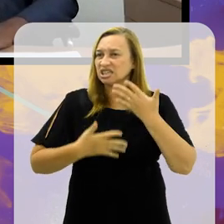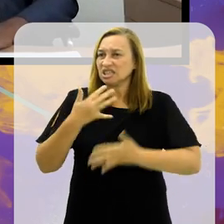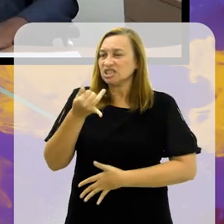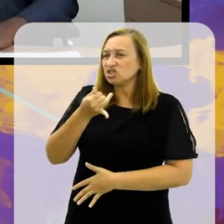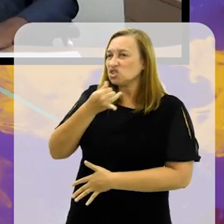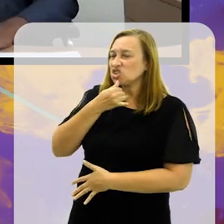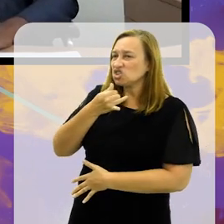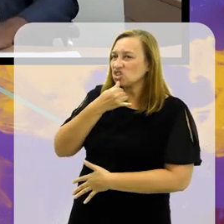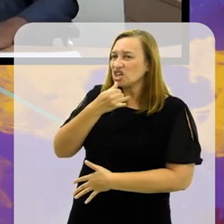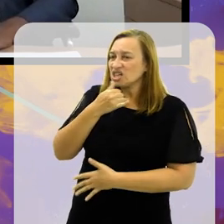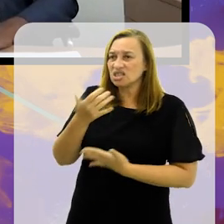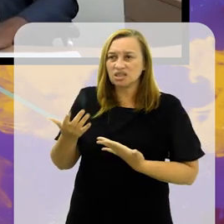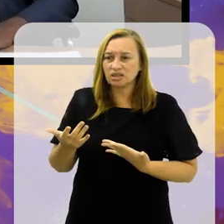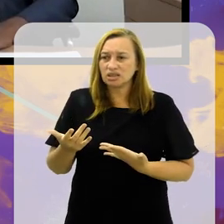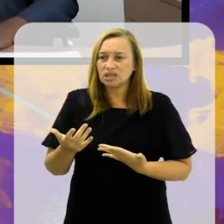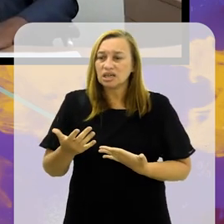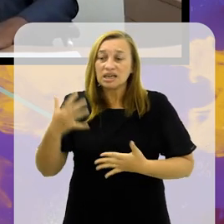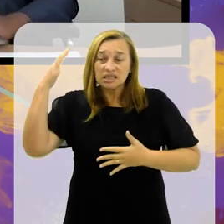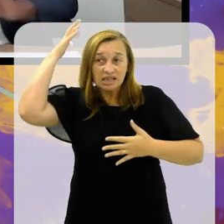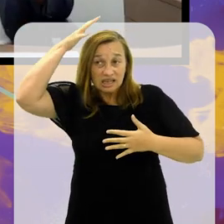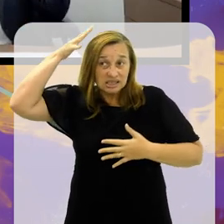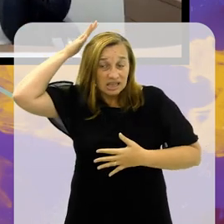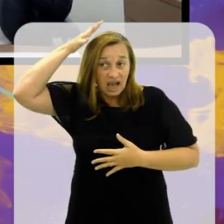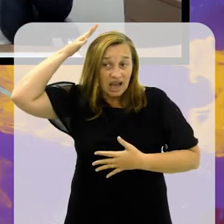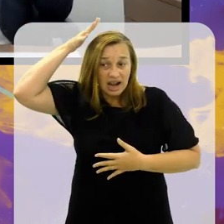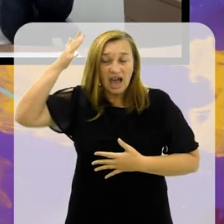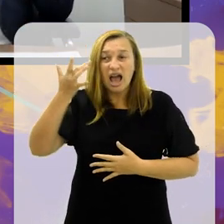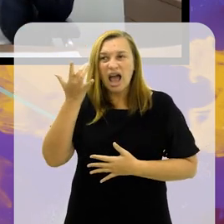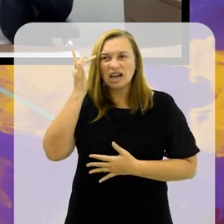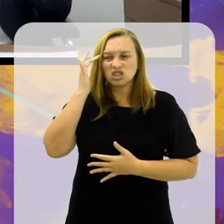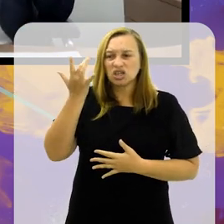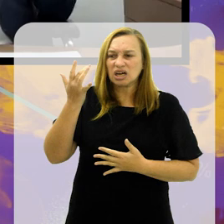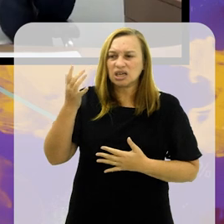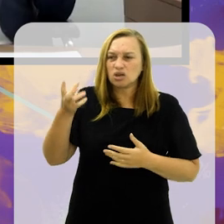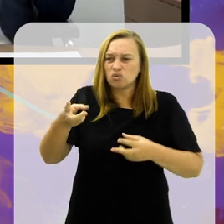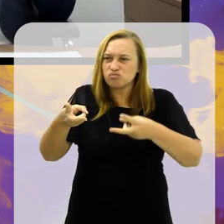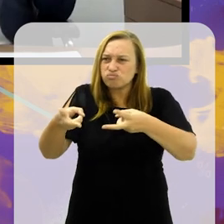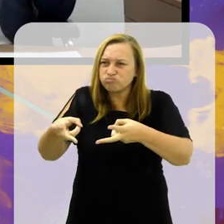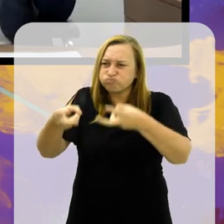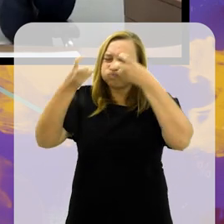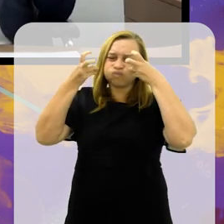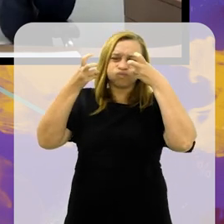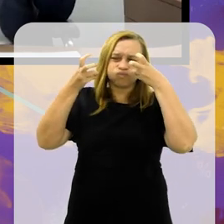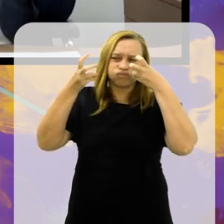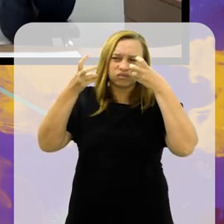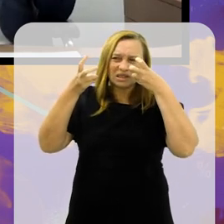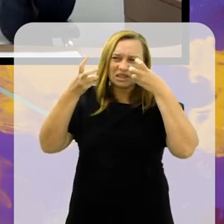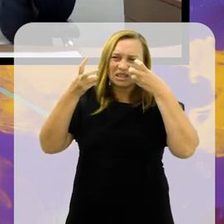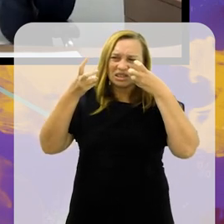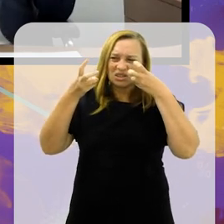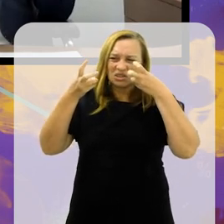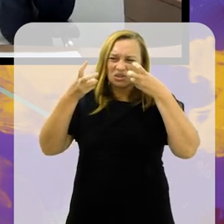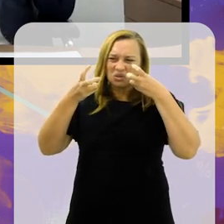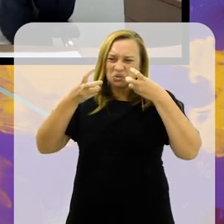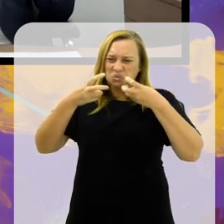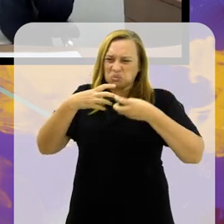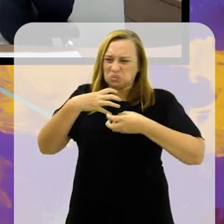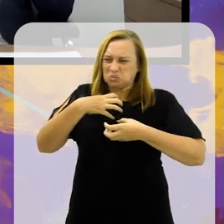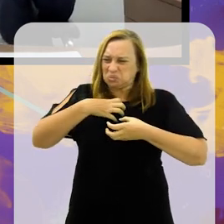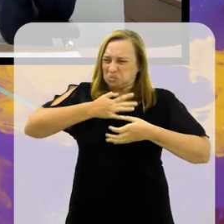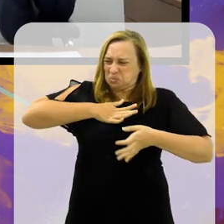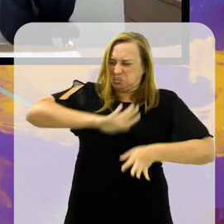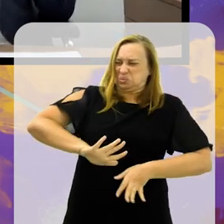por um acaso, achar que um tema é um tema que não merece ser ouvido porque me traz